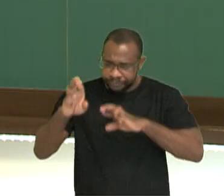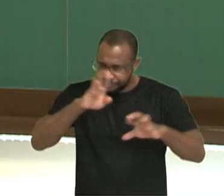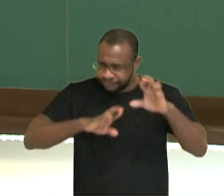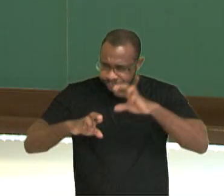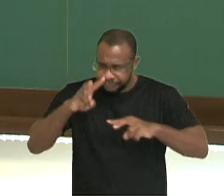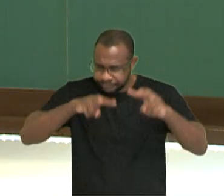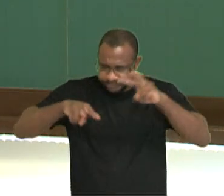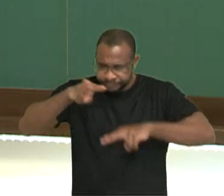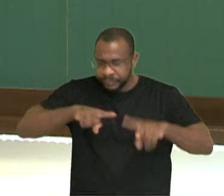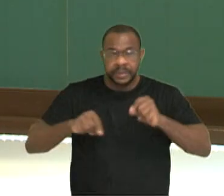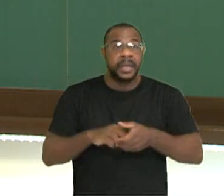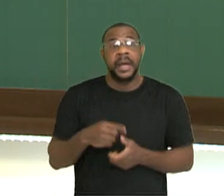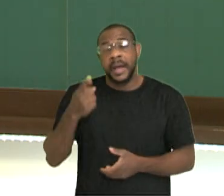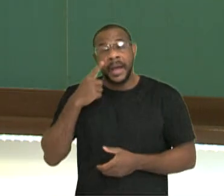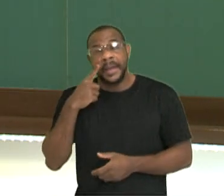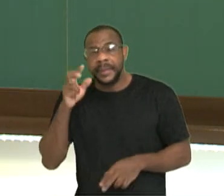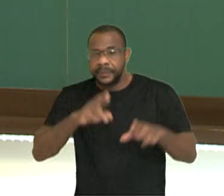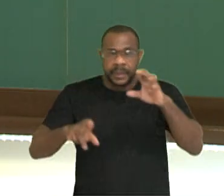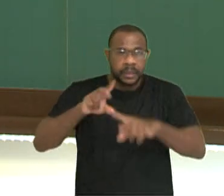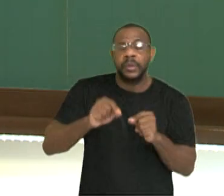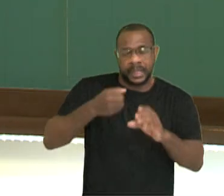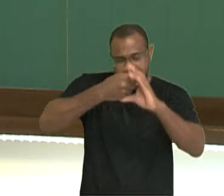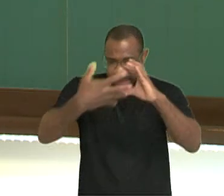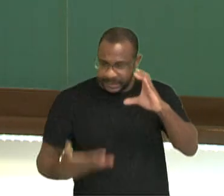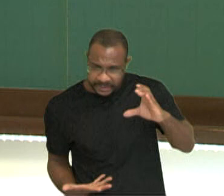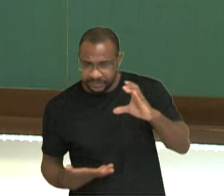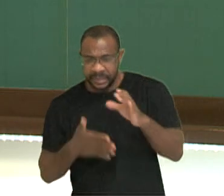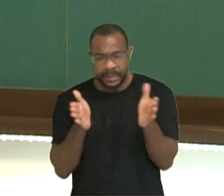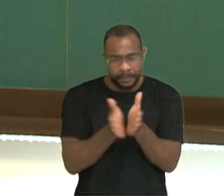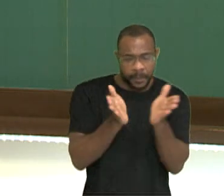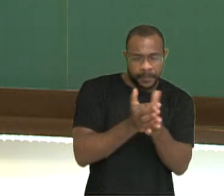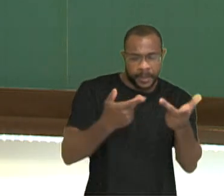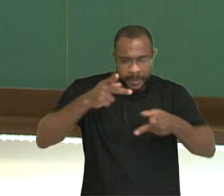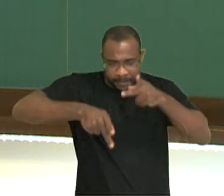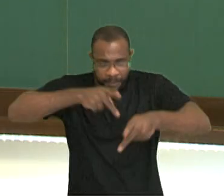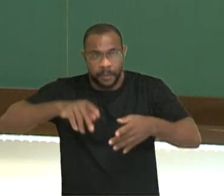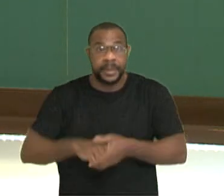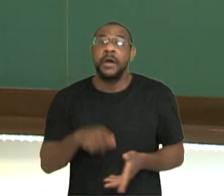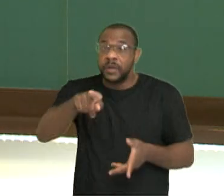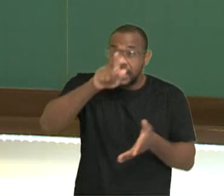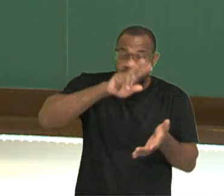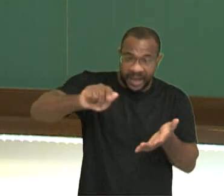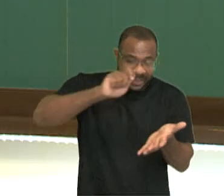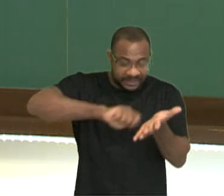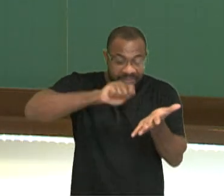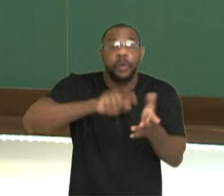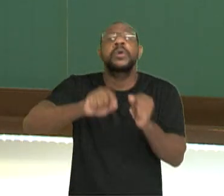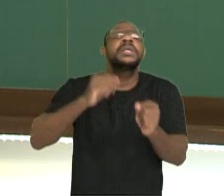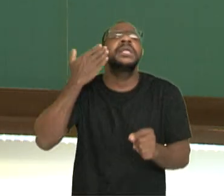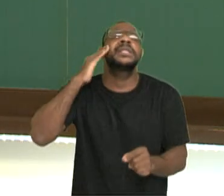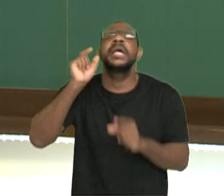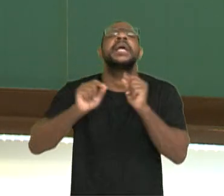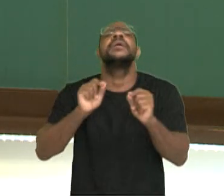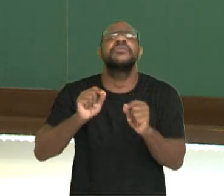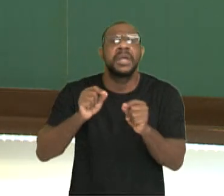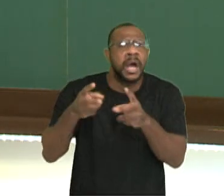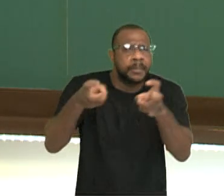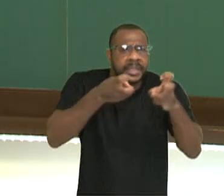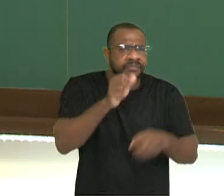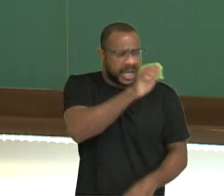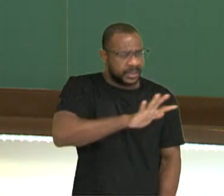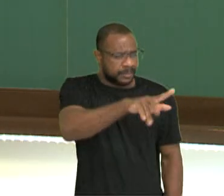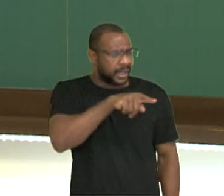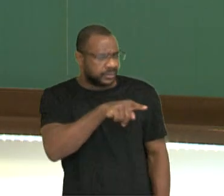que a ideia é analisar sobre essas características da população. Escreva sobre o que você entende ao observar essa